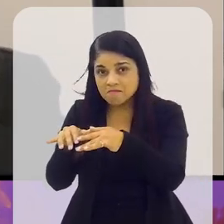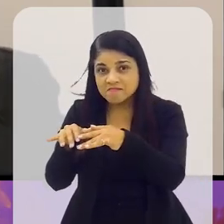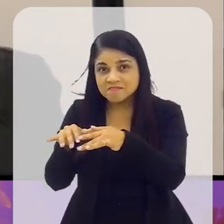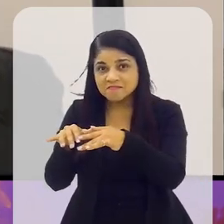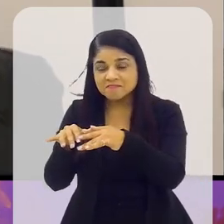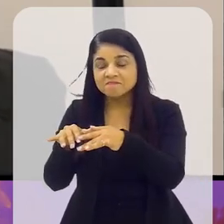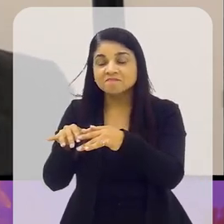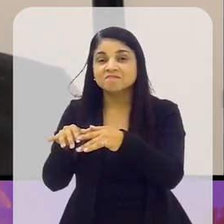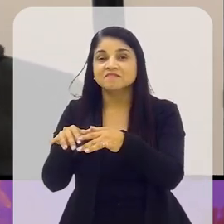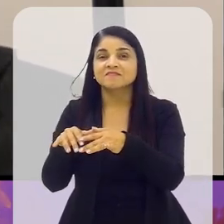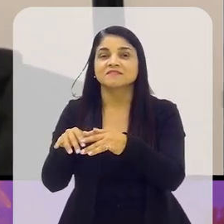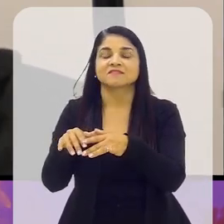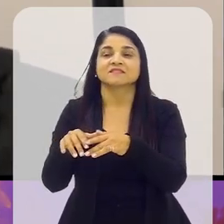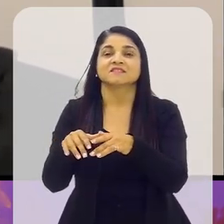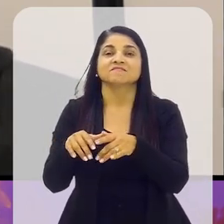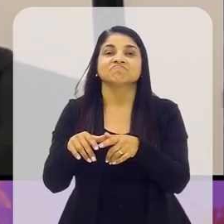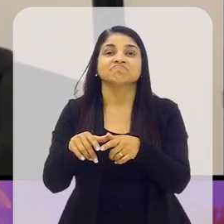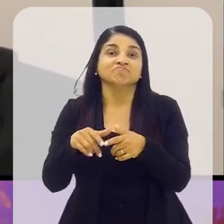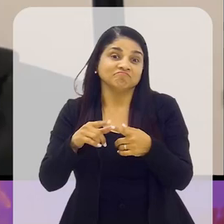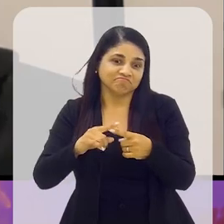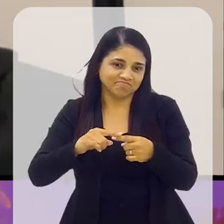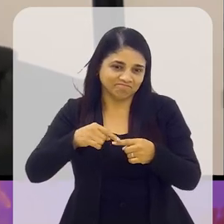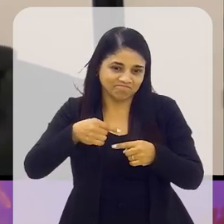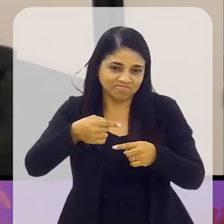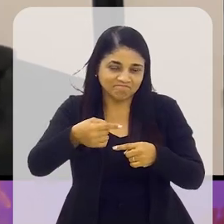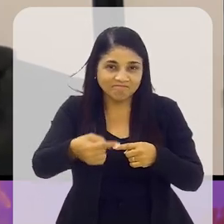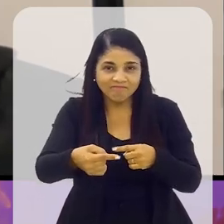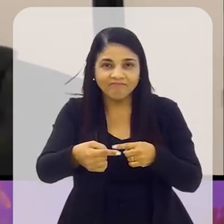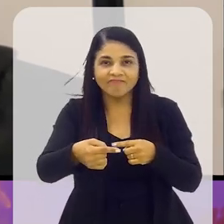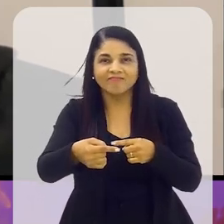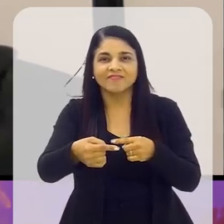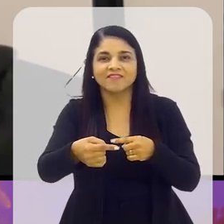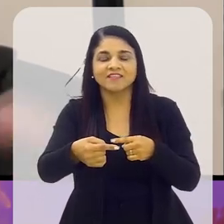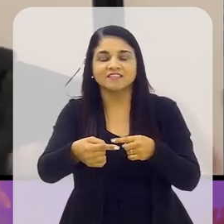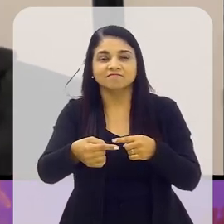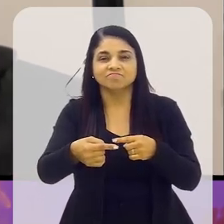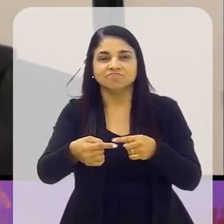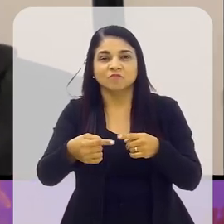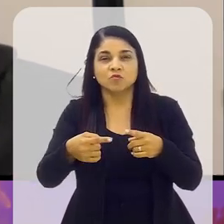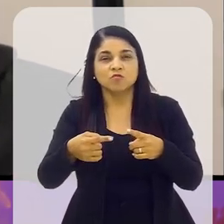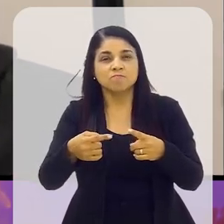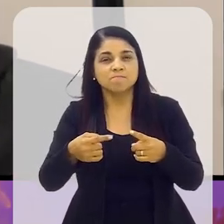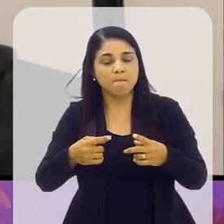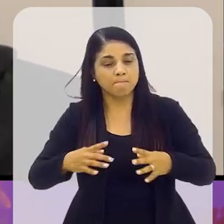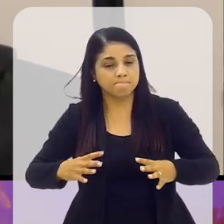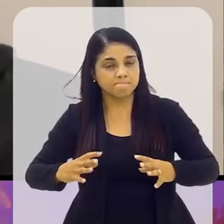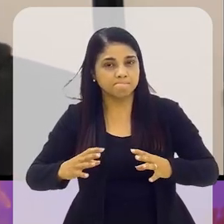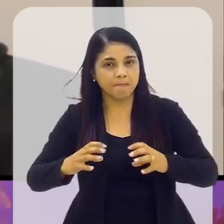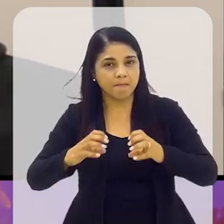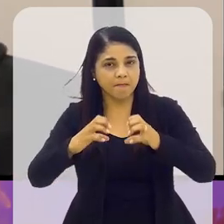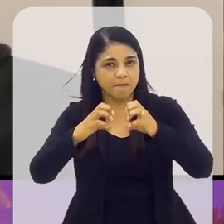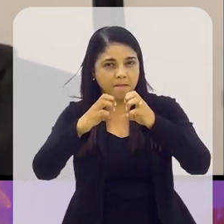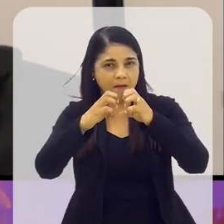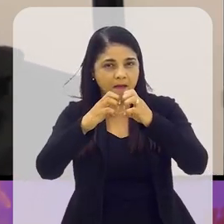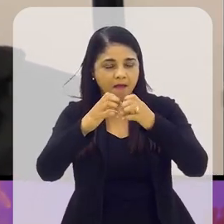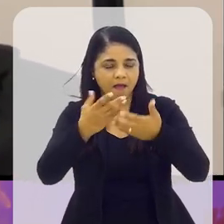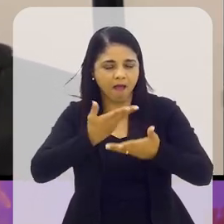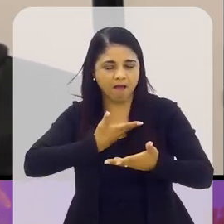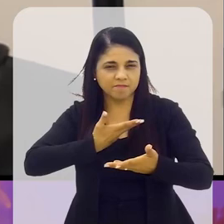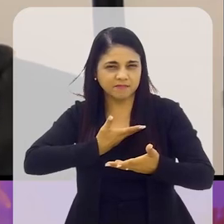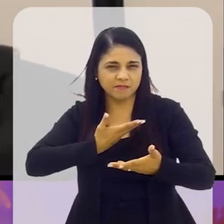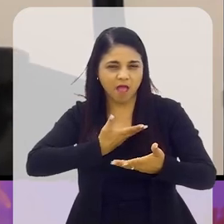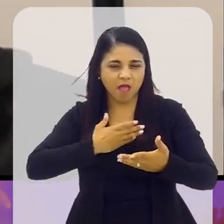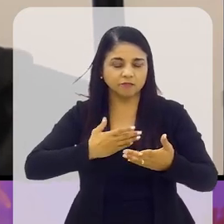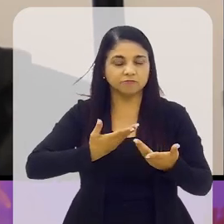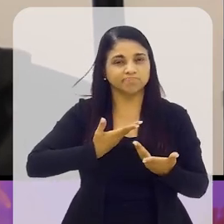que havia antes, né? Consequentemente, você tem um, um, um acirramento, né? Nessa cadeia de alianças, de